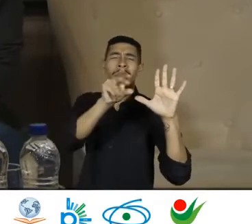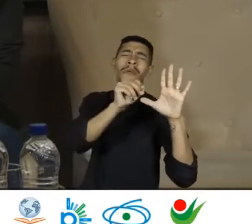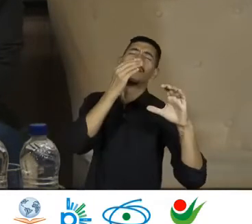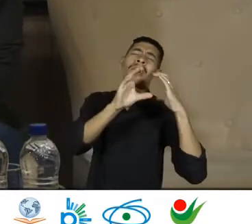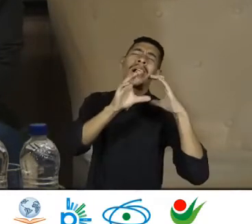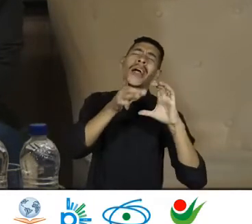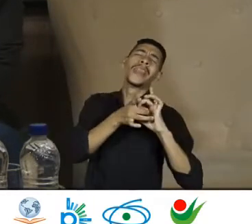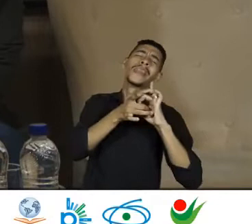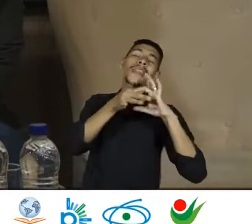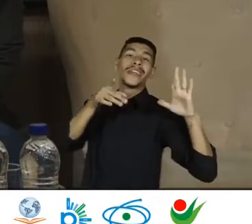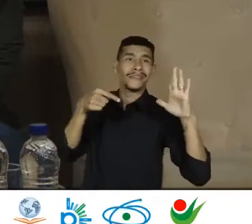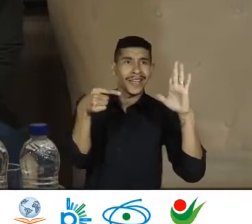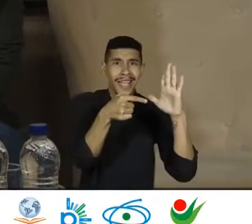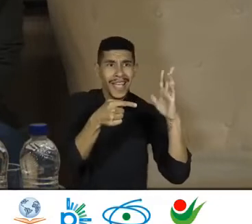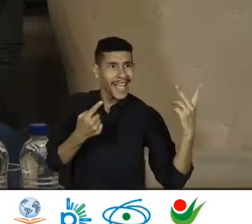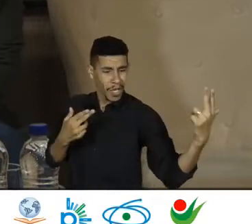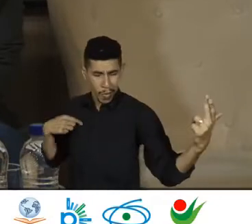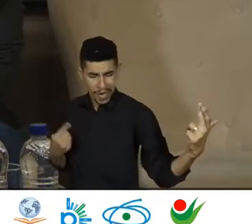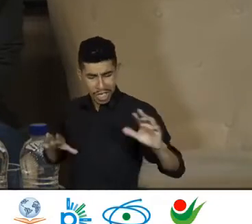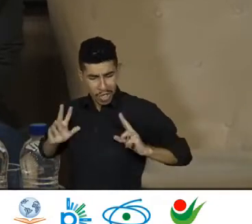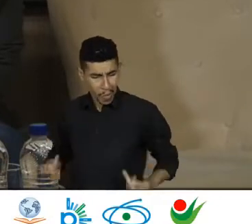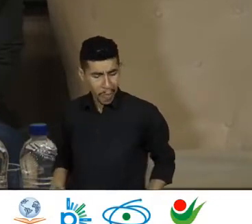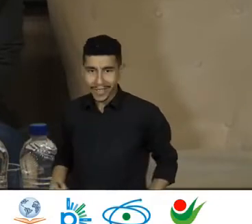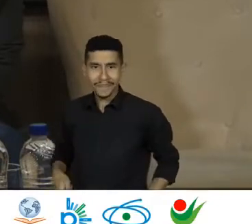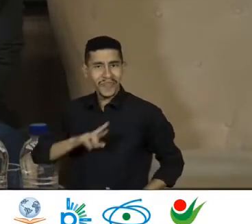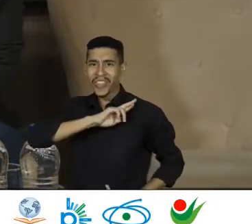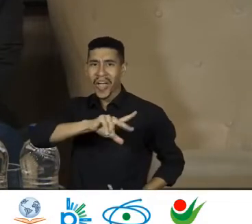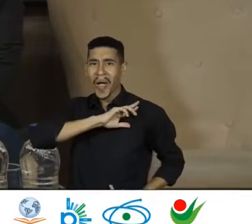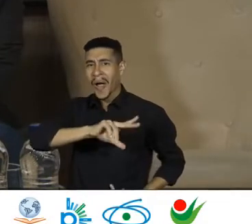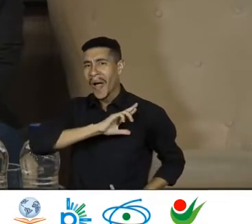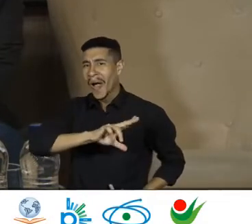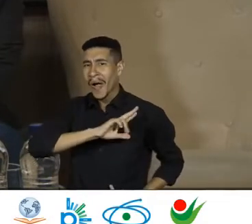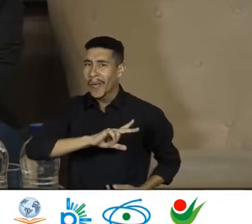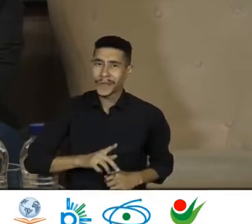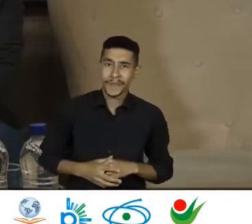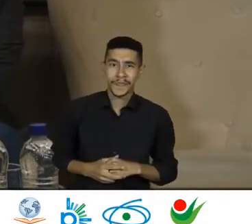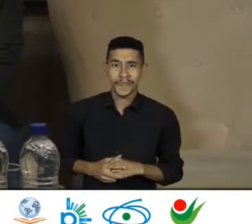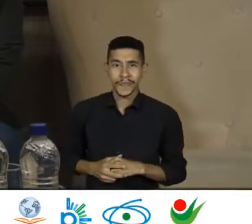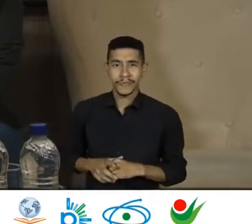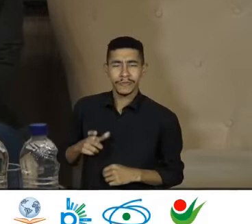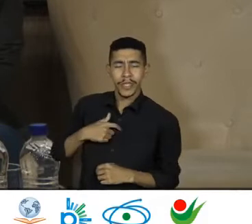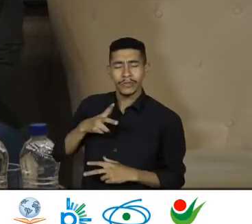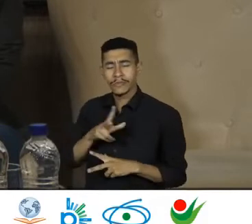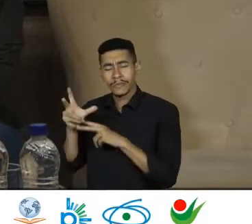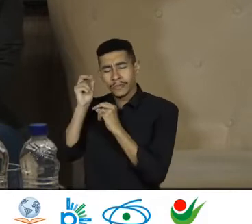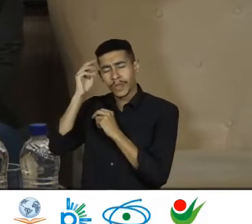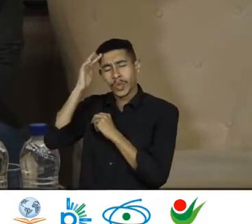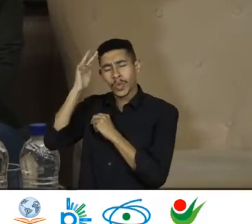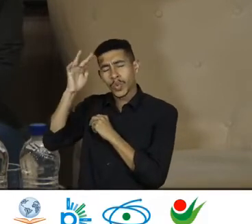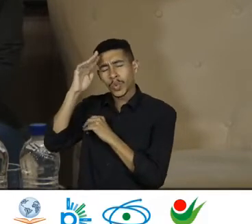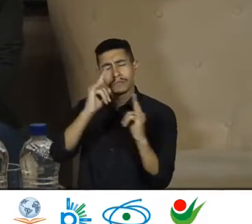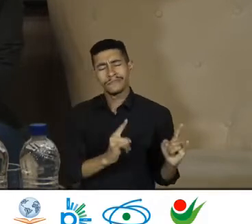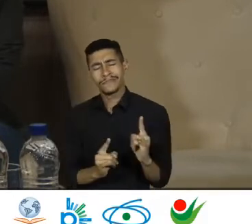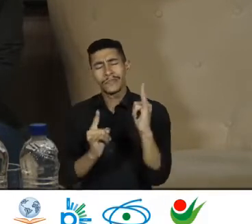Eles não eram a raça humana, minha querida Eles não eram a raça humana Sonhei que vi um prédio Com